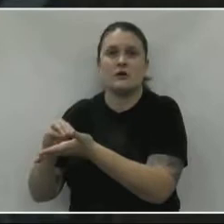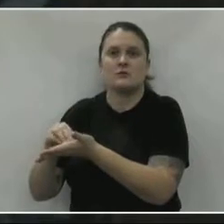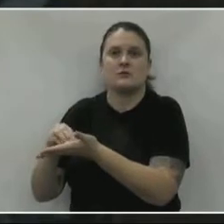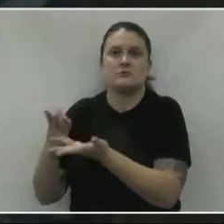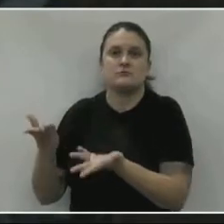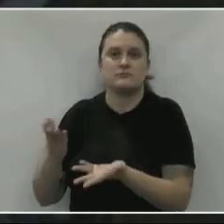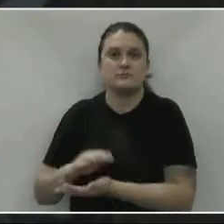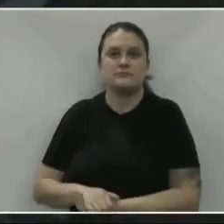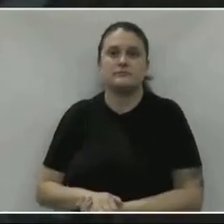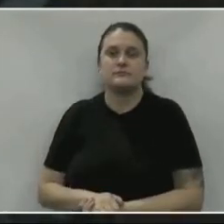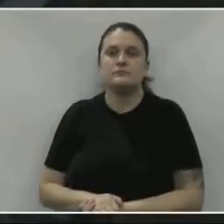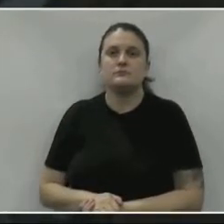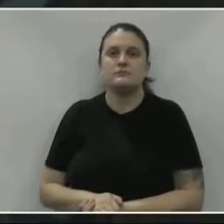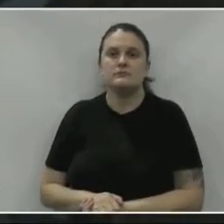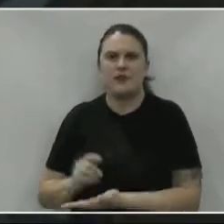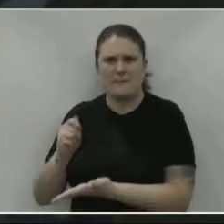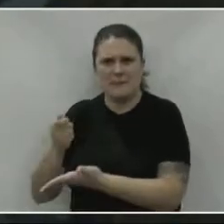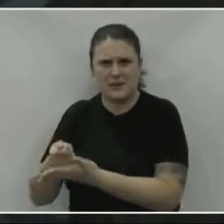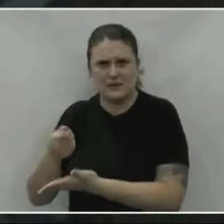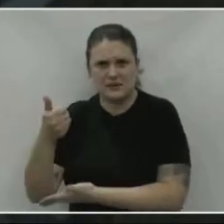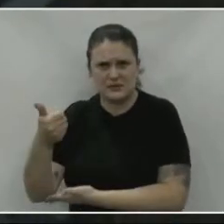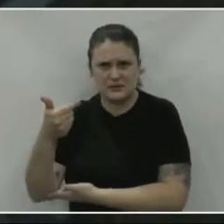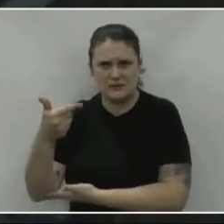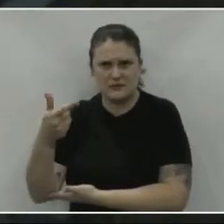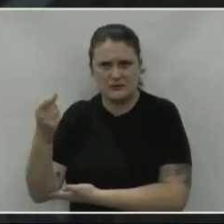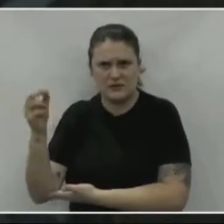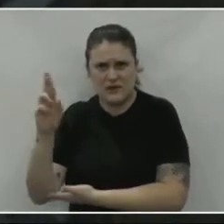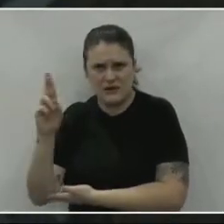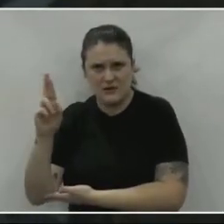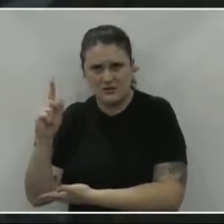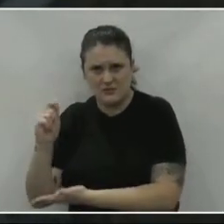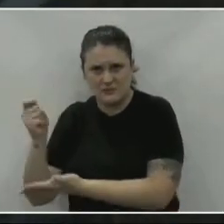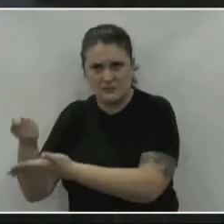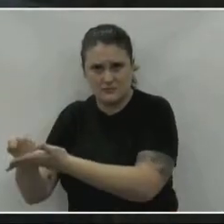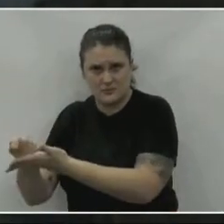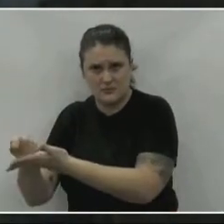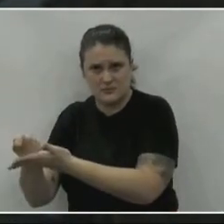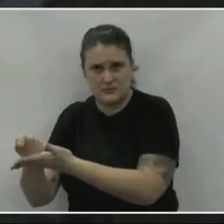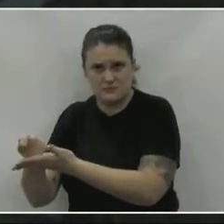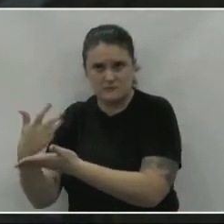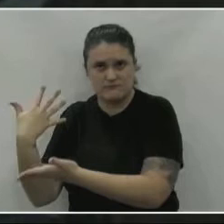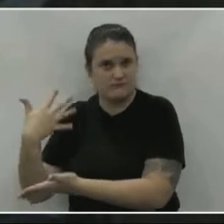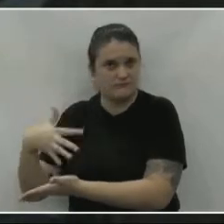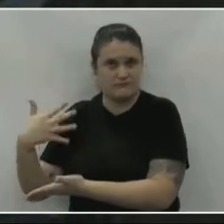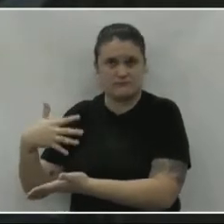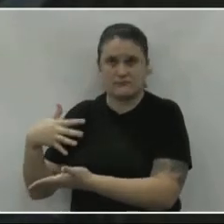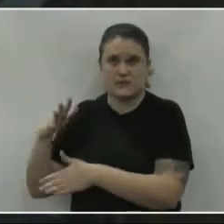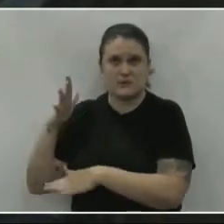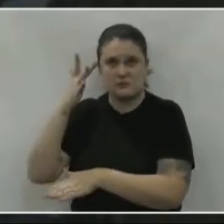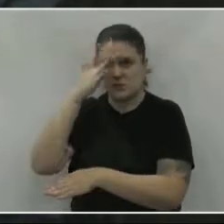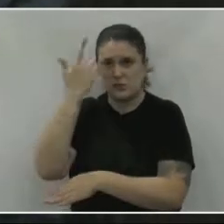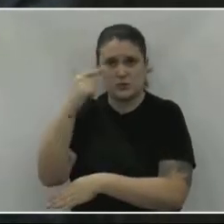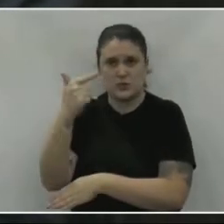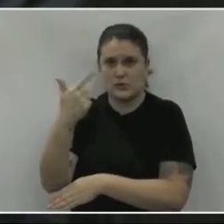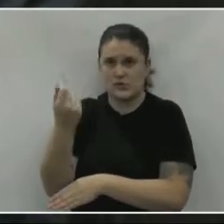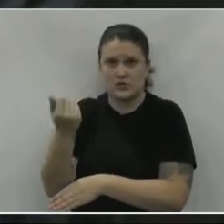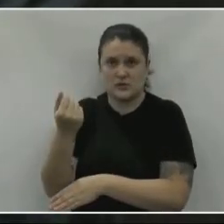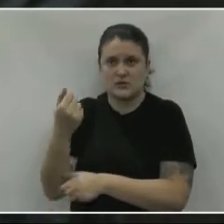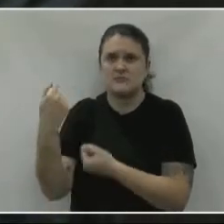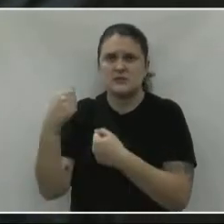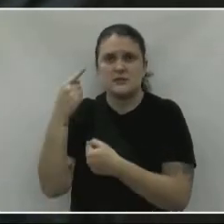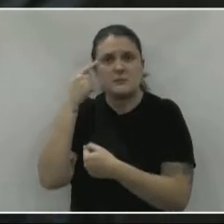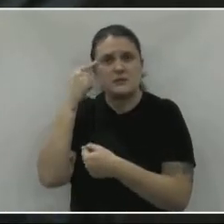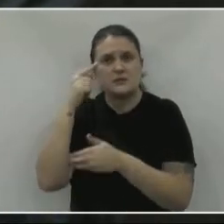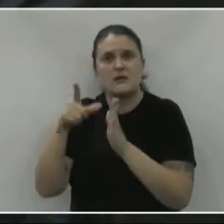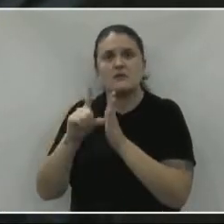colocar onde? Vai pagar 120 reais para colocar o lixo? Deve ser até um programa